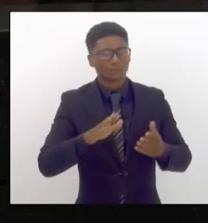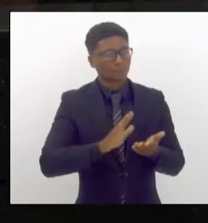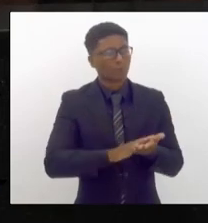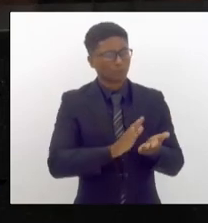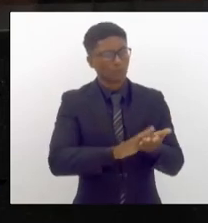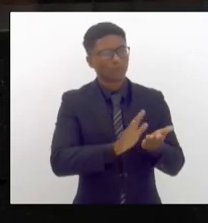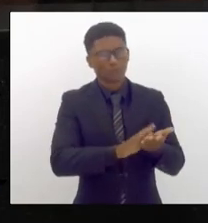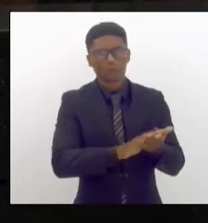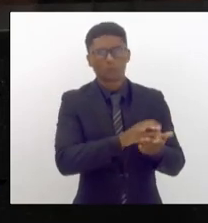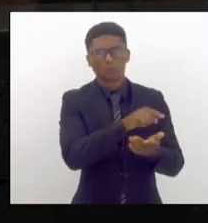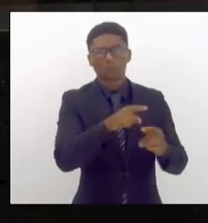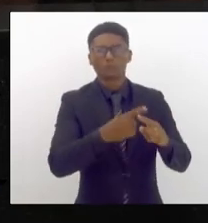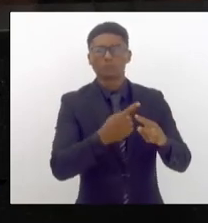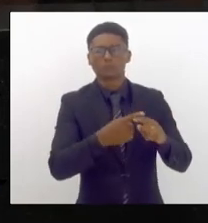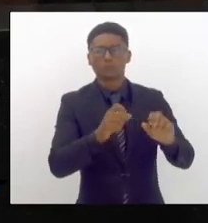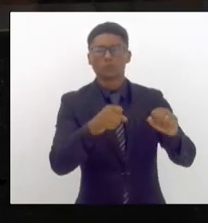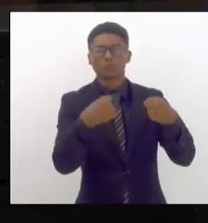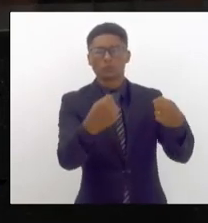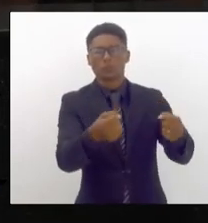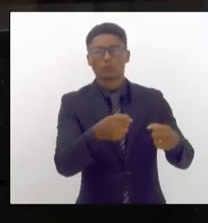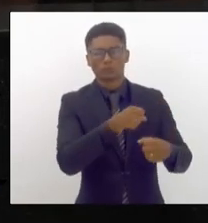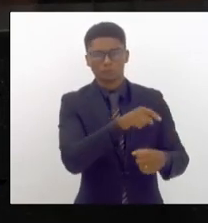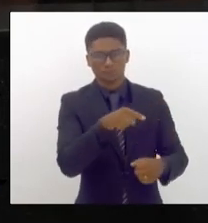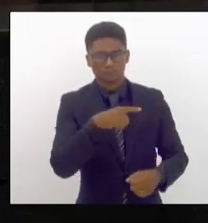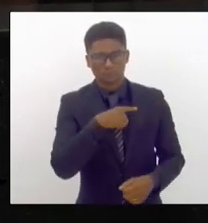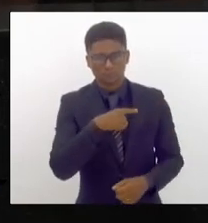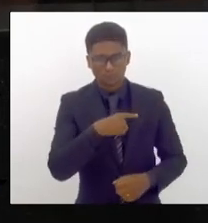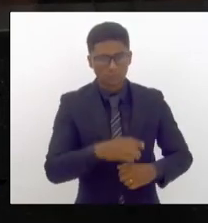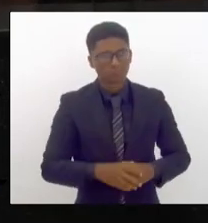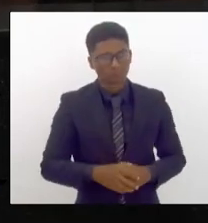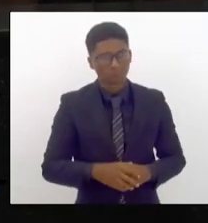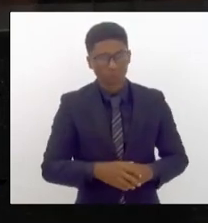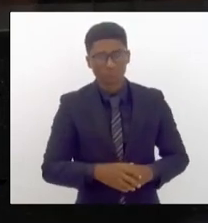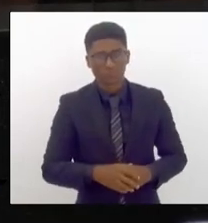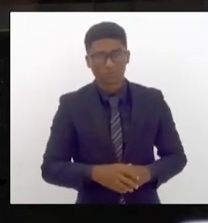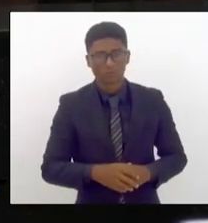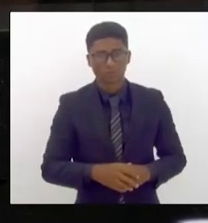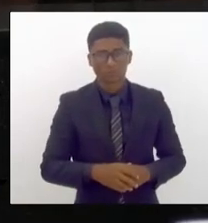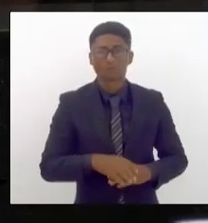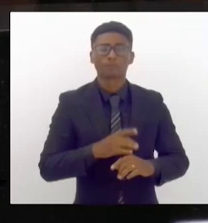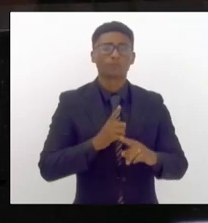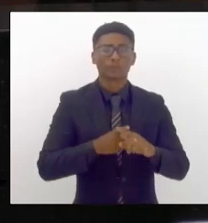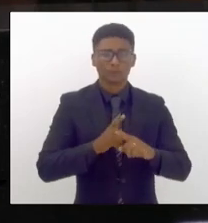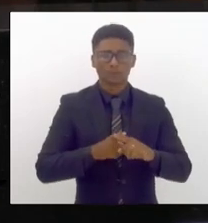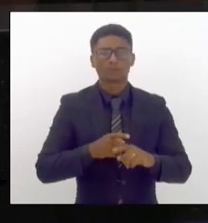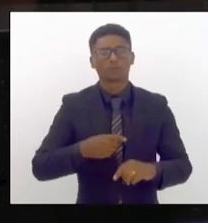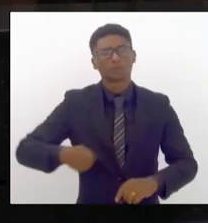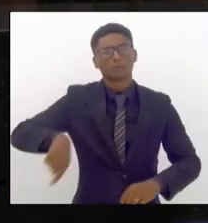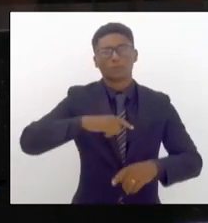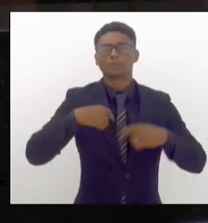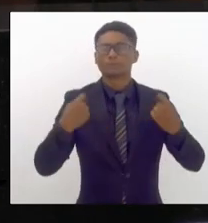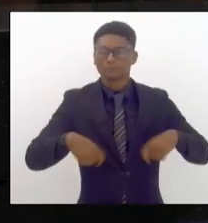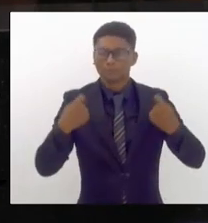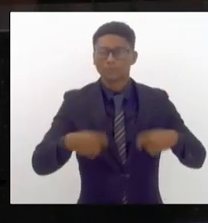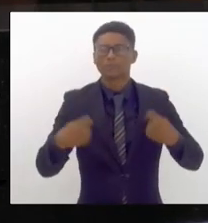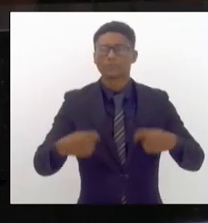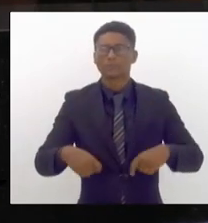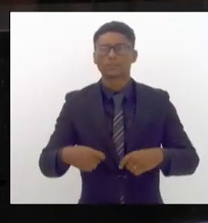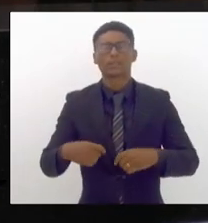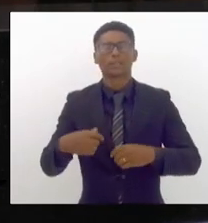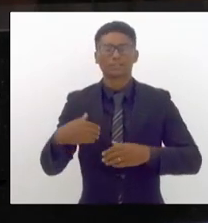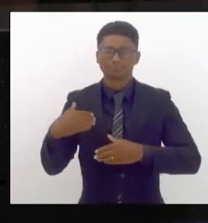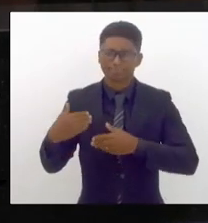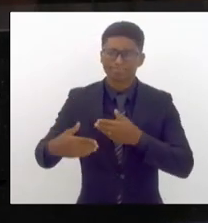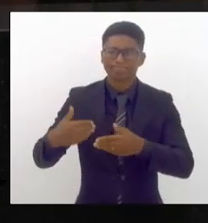pelo empenho pela dedicação porque nós precisamos cada vez mais estarmos